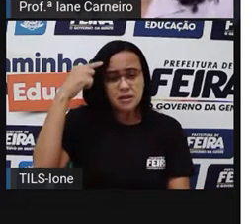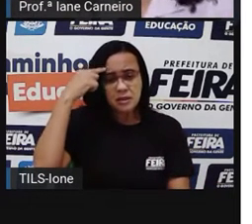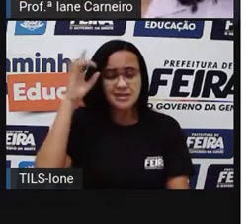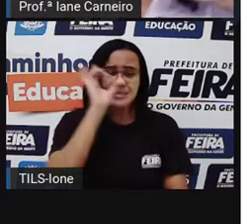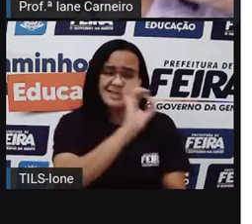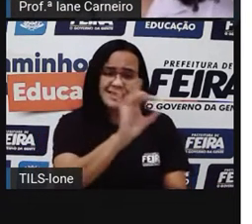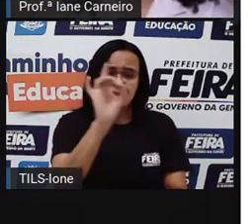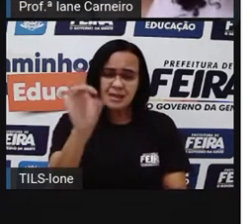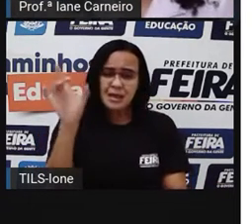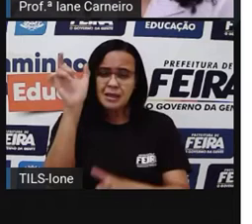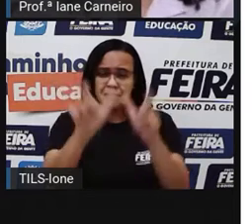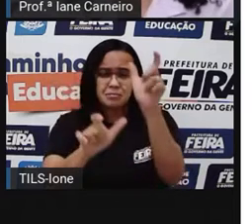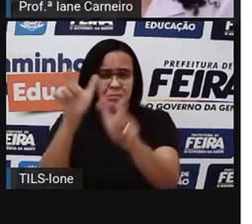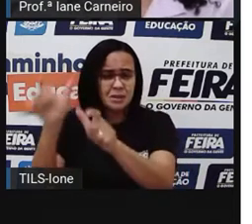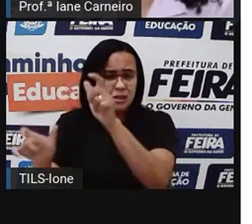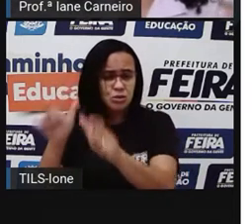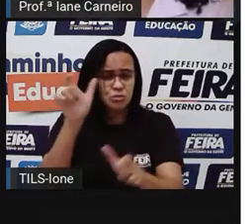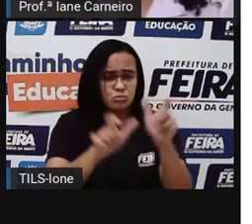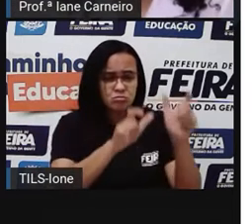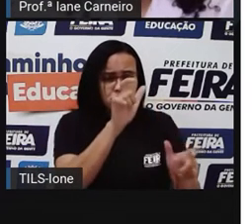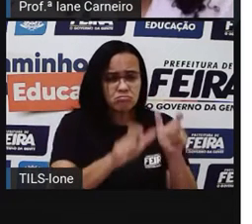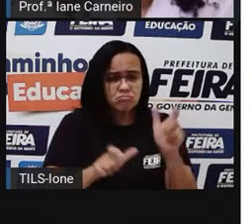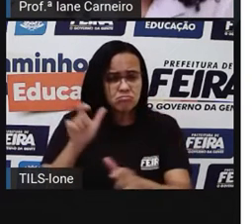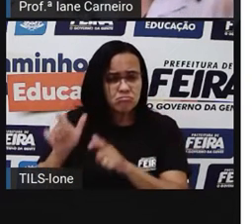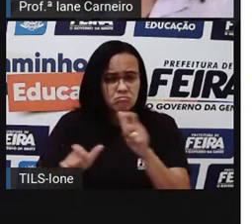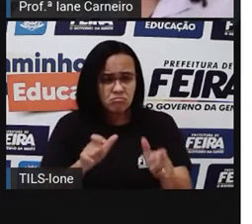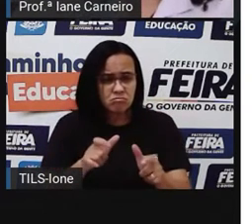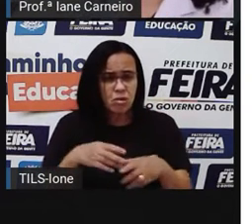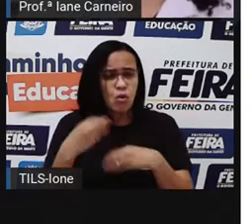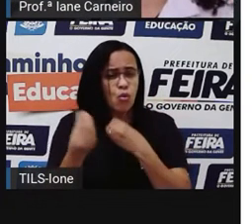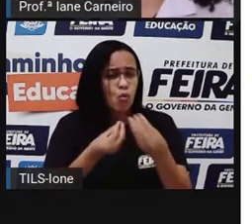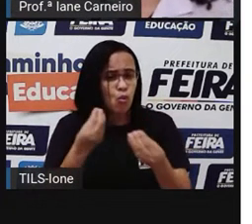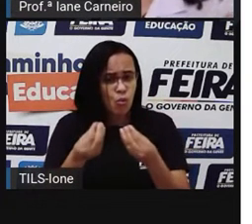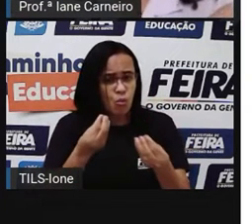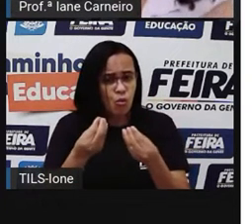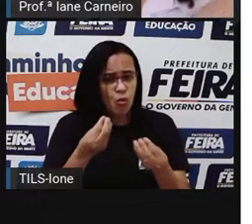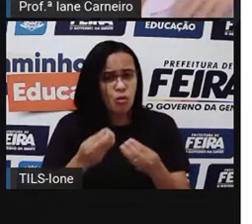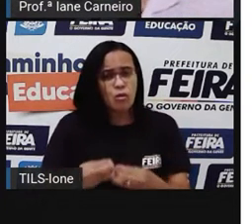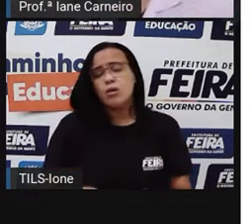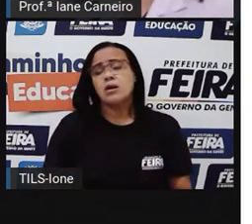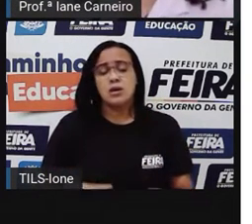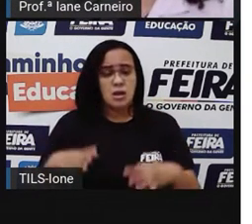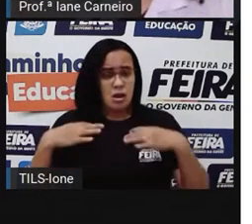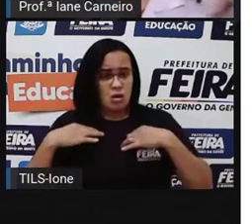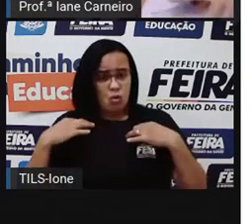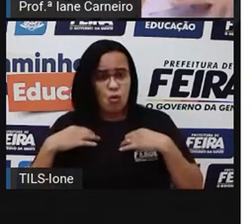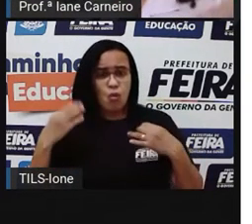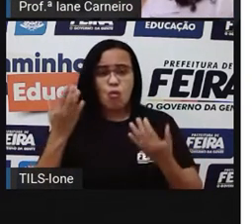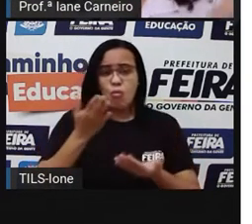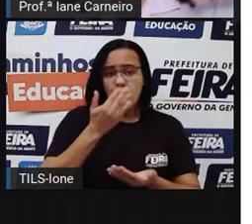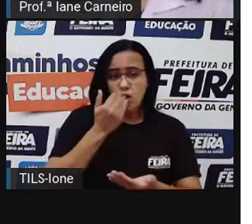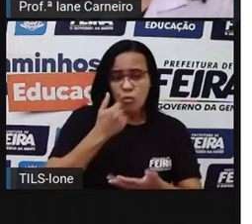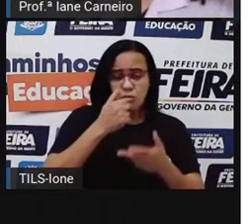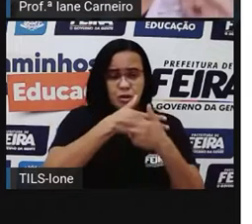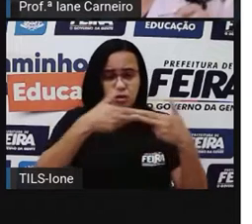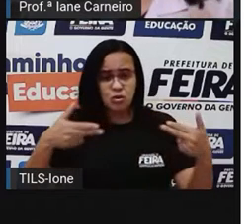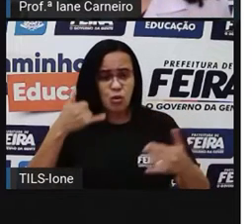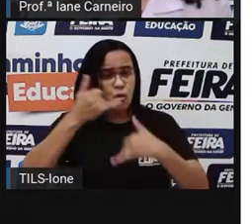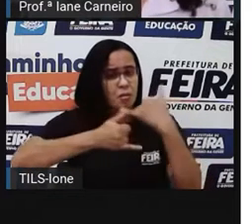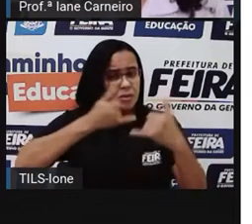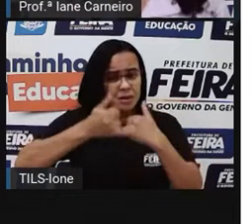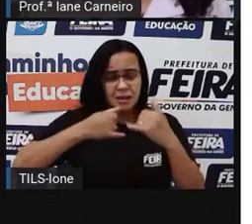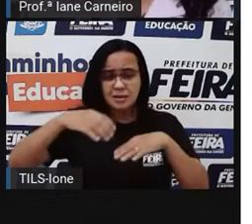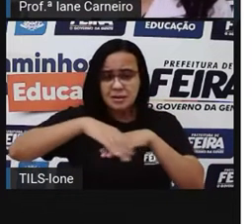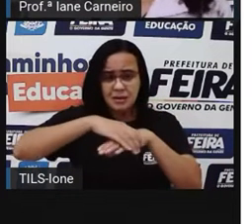pessoa, cada personagem aí que produz, né? O alimento, a roupa, o brinquedo, o calçado, a Pro